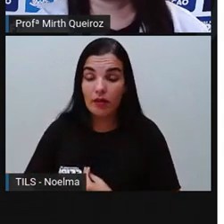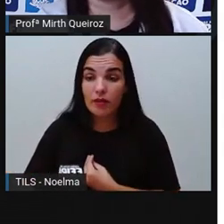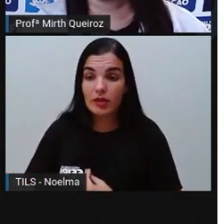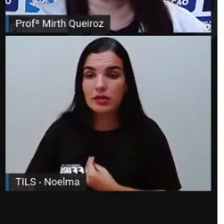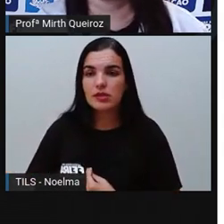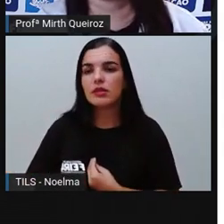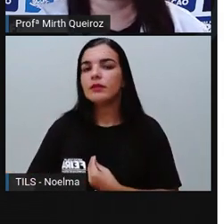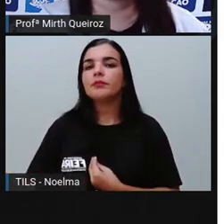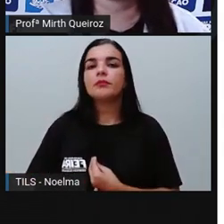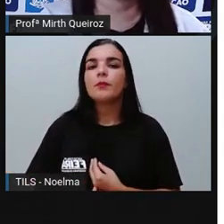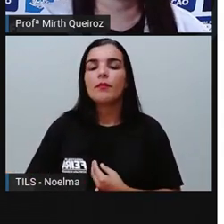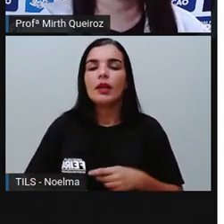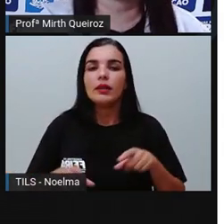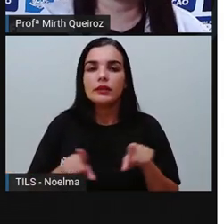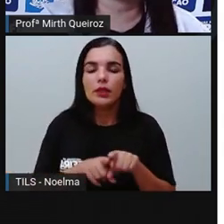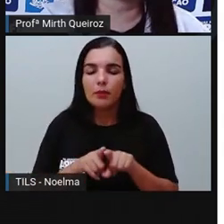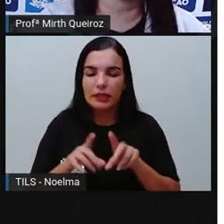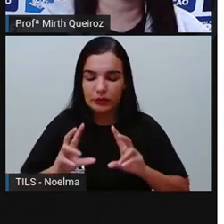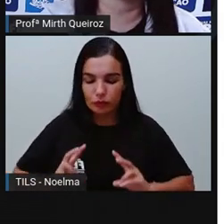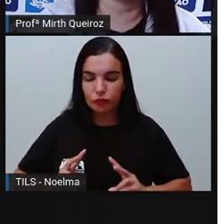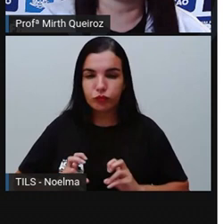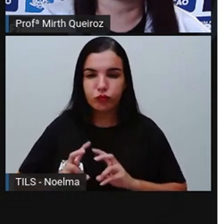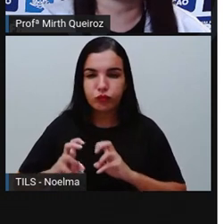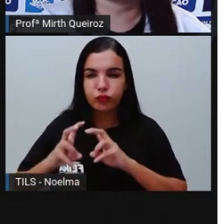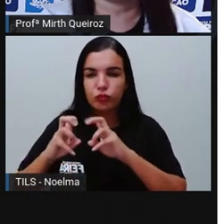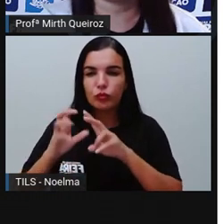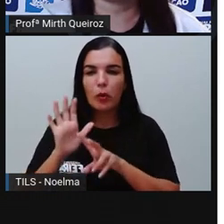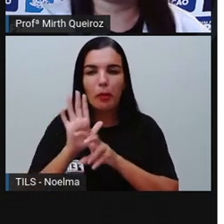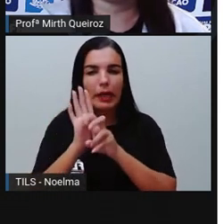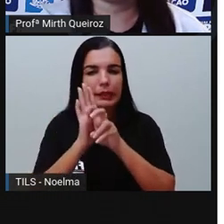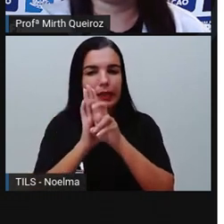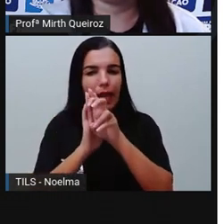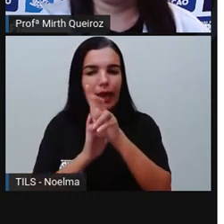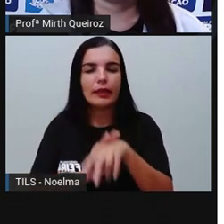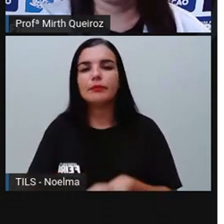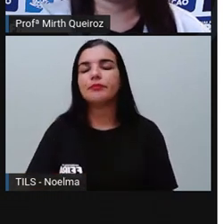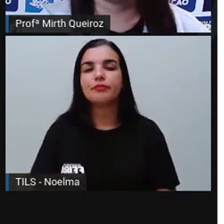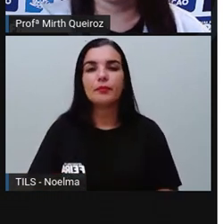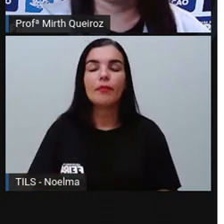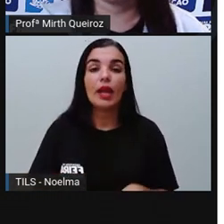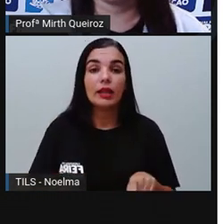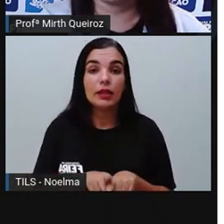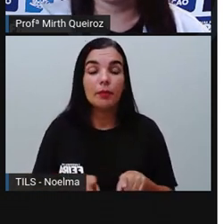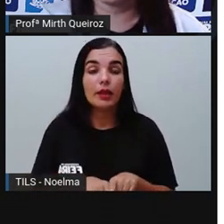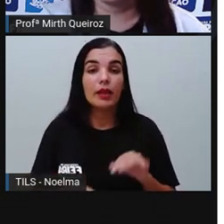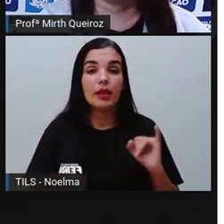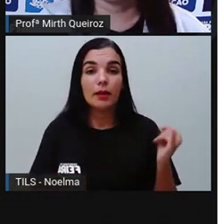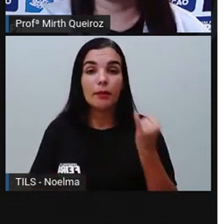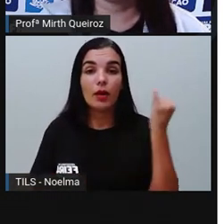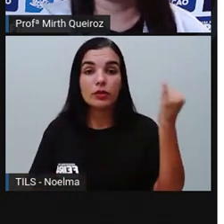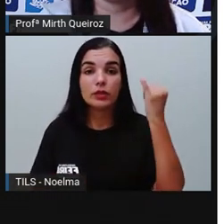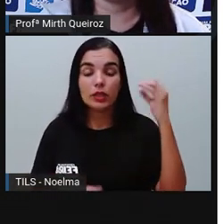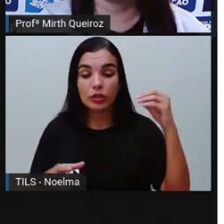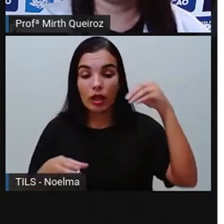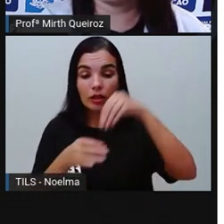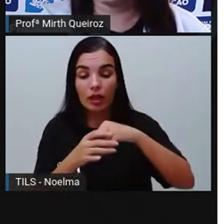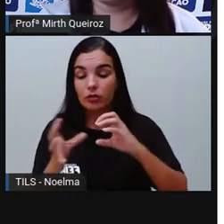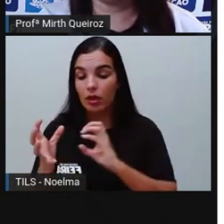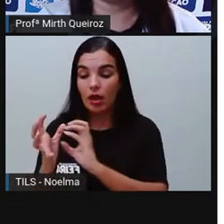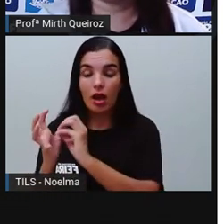os fungos e as bactérias que são os decompositores também são extremamente importantes aí dentro de uma cadeia alimentar para que nós